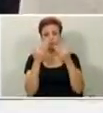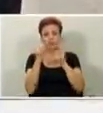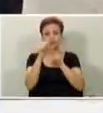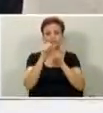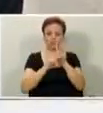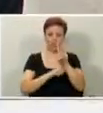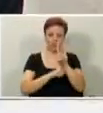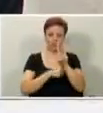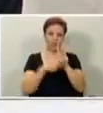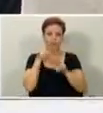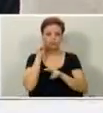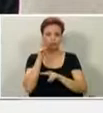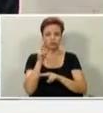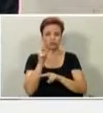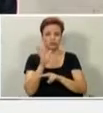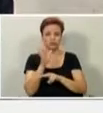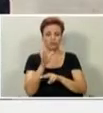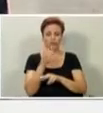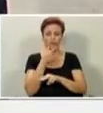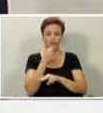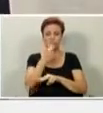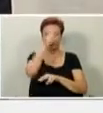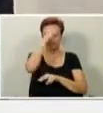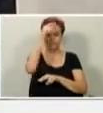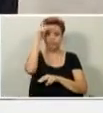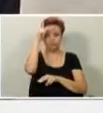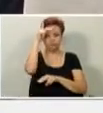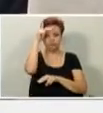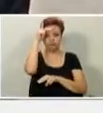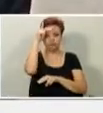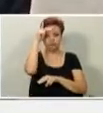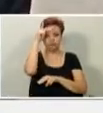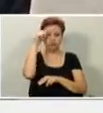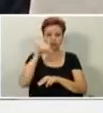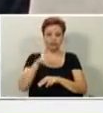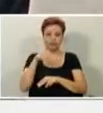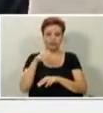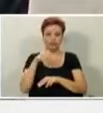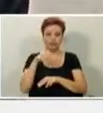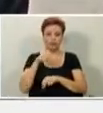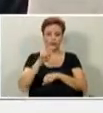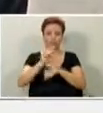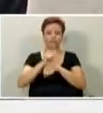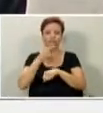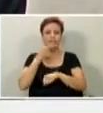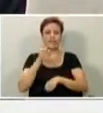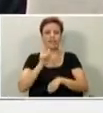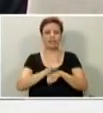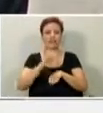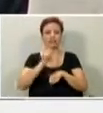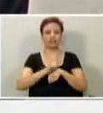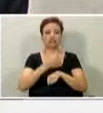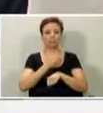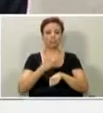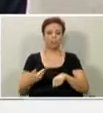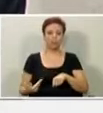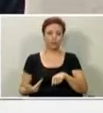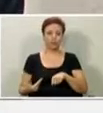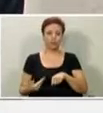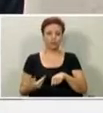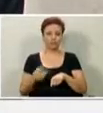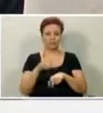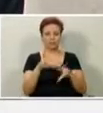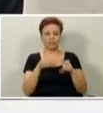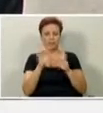meses que eu vejo o prefeito deixar de usar a palavra que ele é um gestor público. Não sei se vossas excelentes já